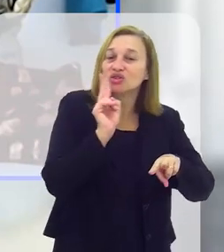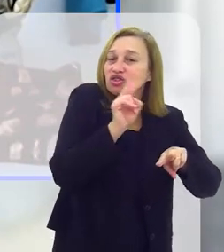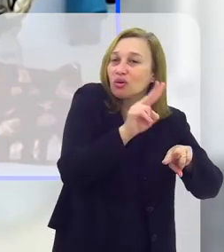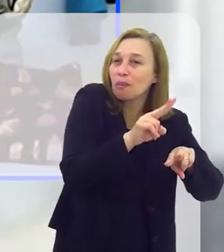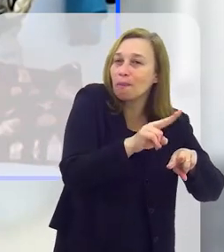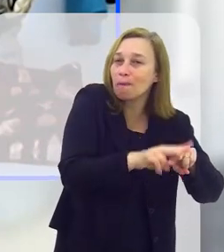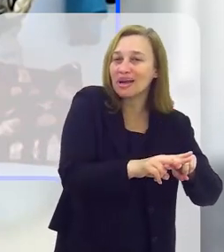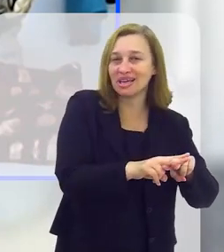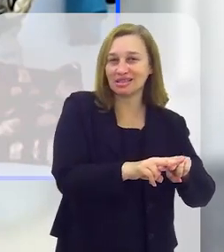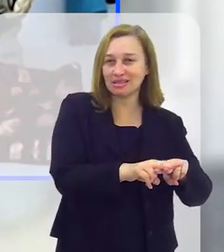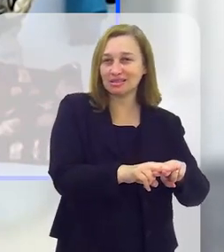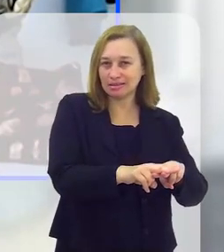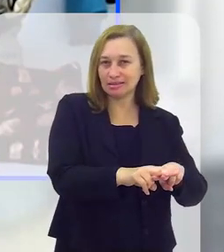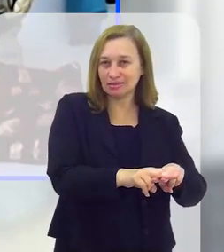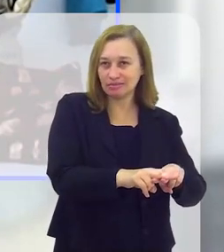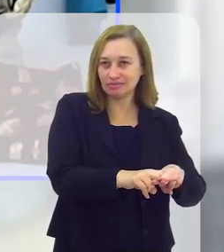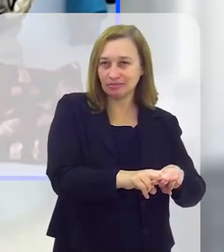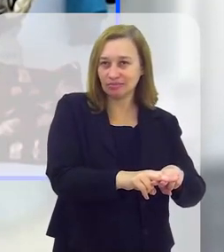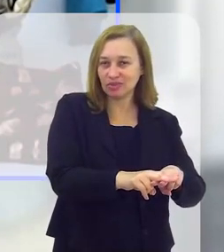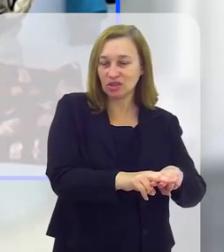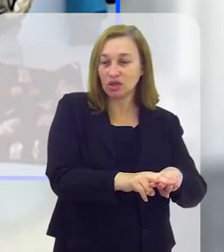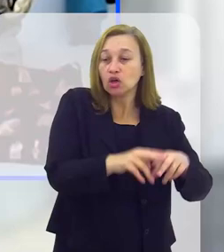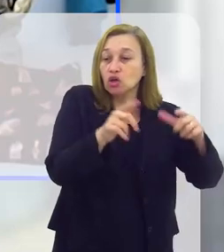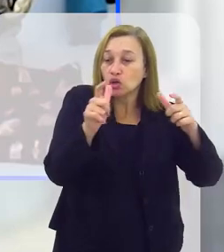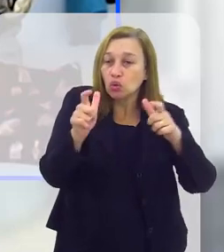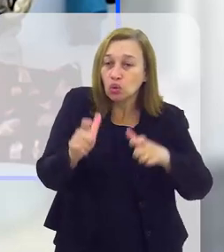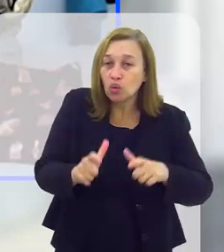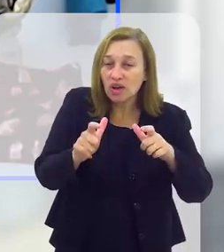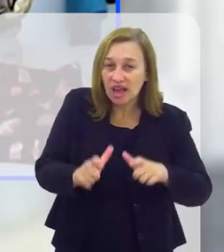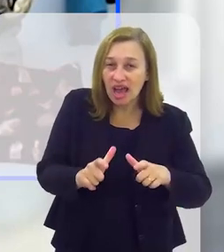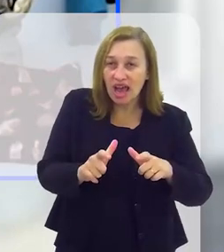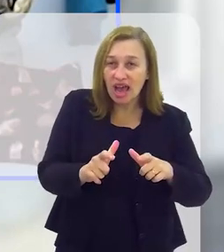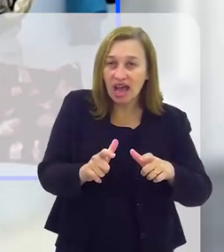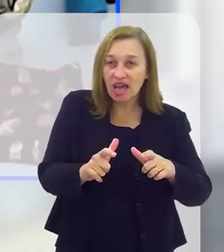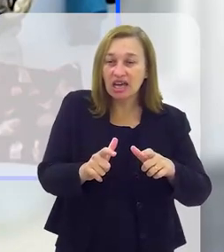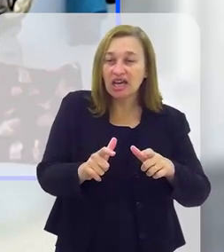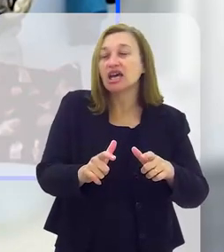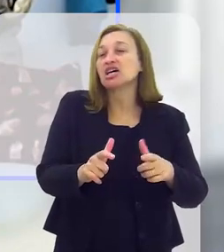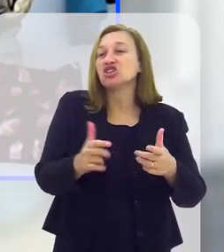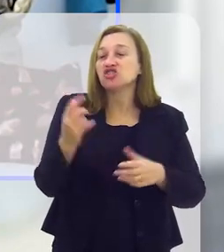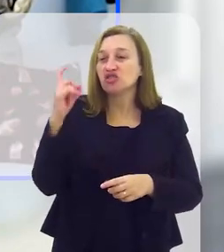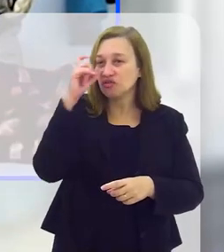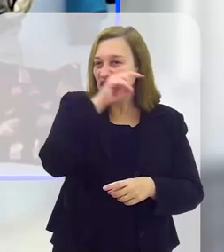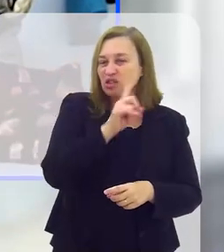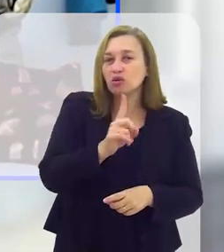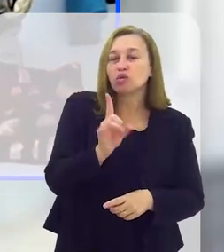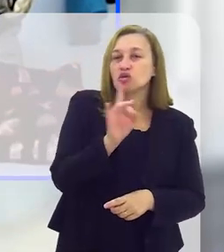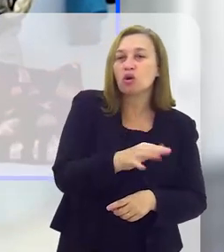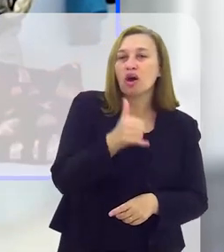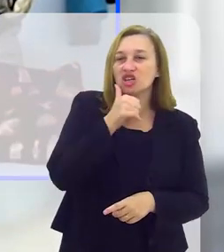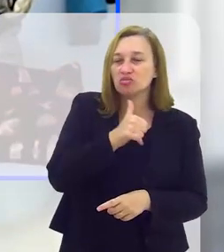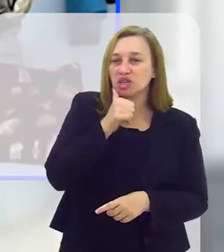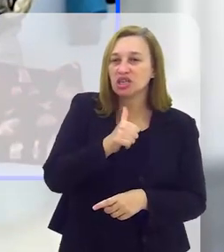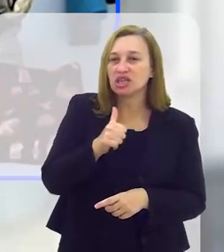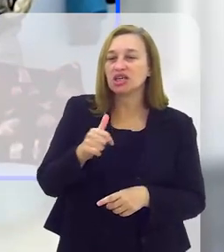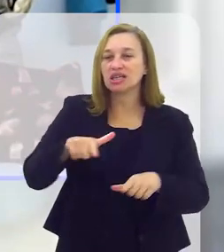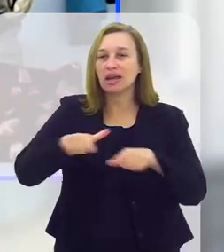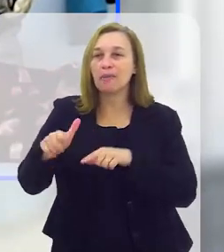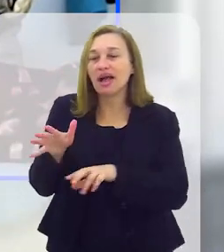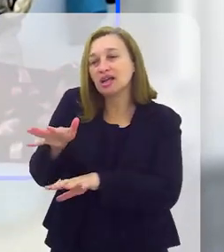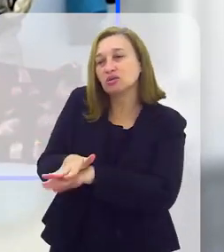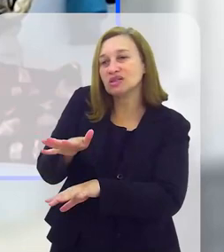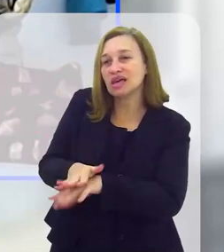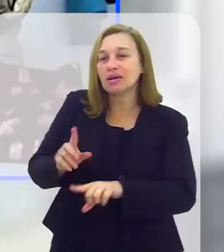espaços, mas para ser porta-vozes dessas vozes que estão ali nos porões da